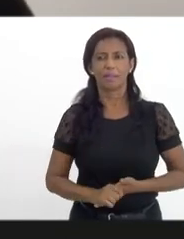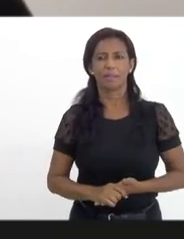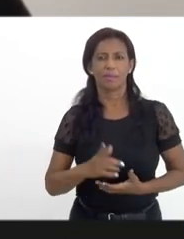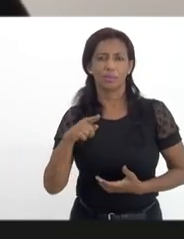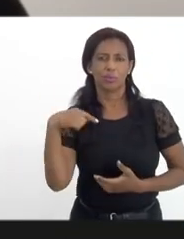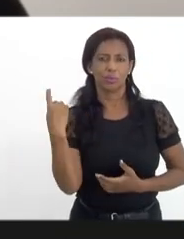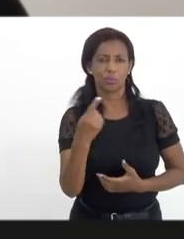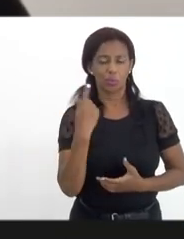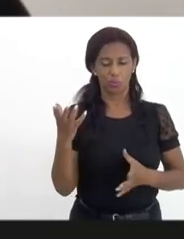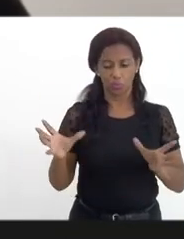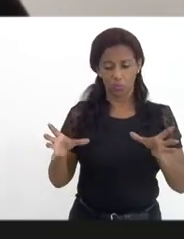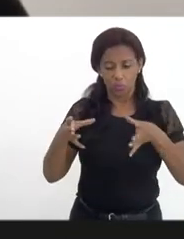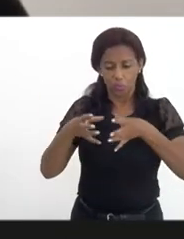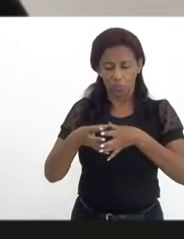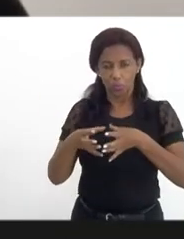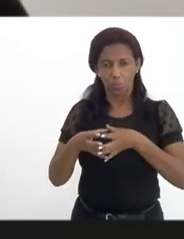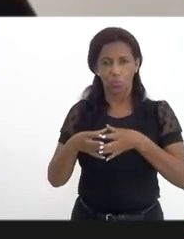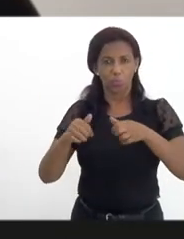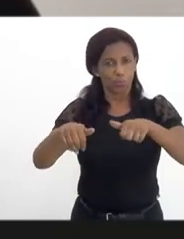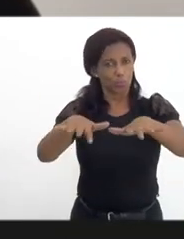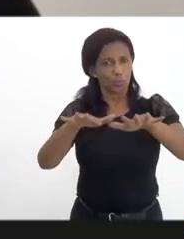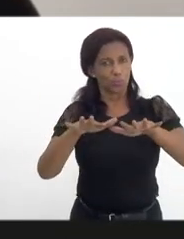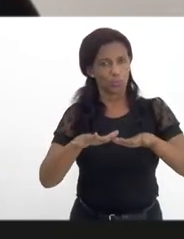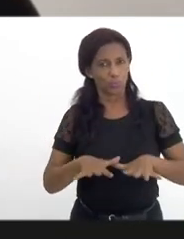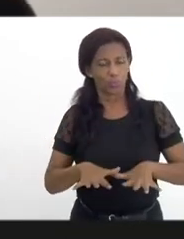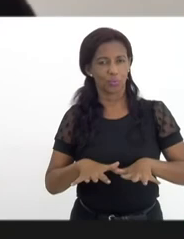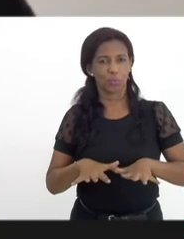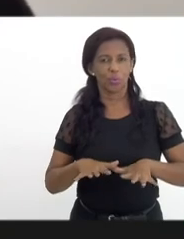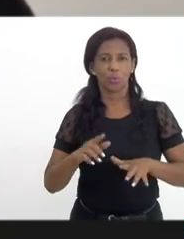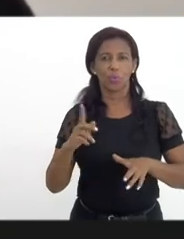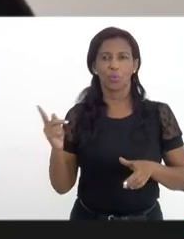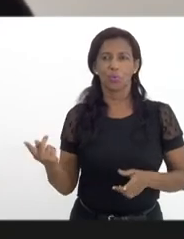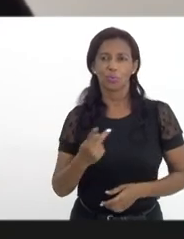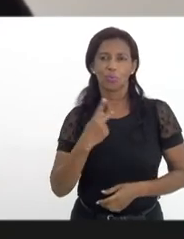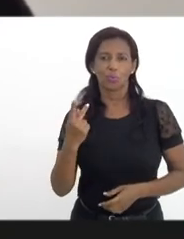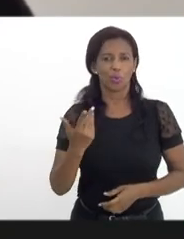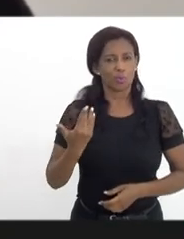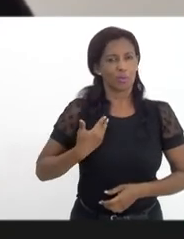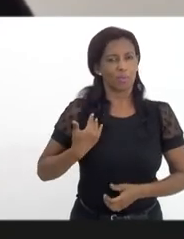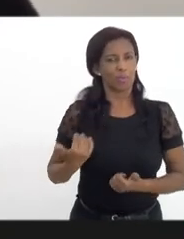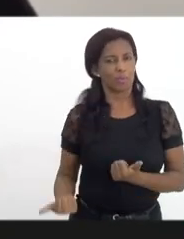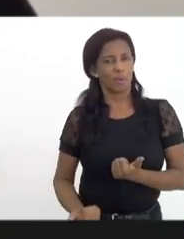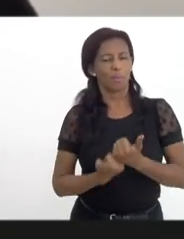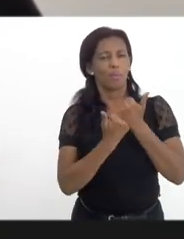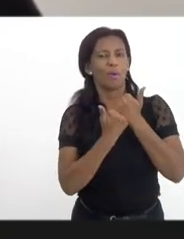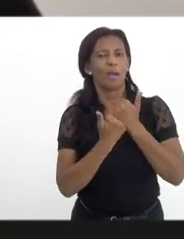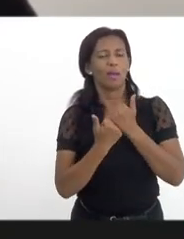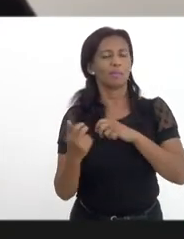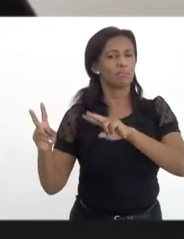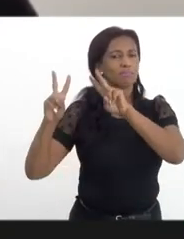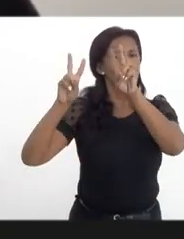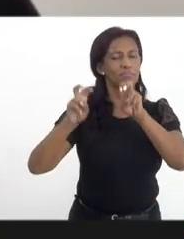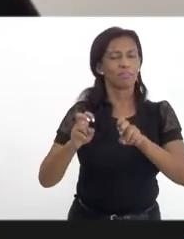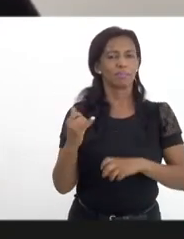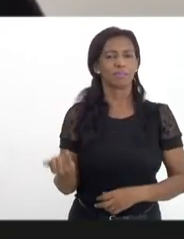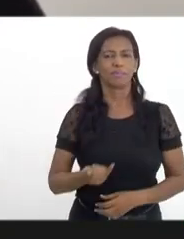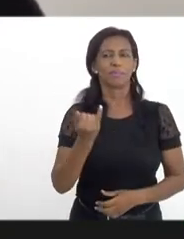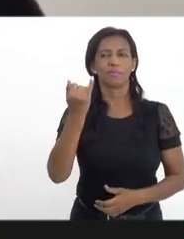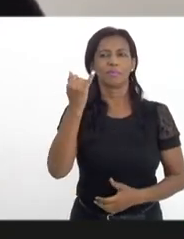nosso colegiado, do nosso plenário, dos nossos pares que têm nos ajudado e apoiado nessa bandeira tão importante do nosso Estado.